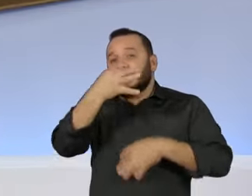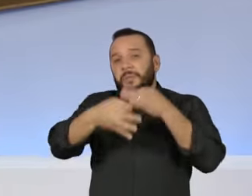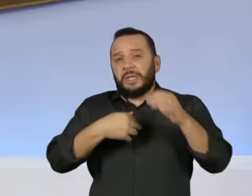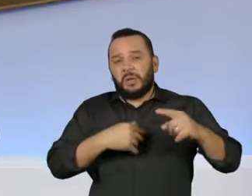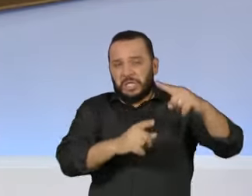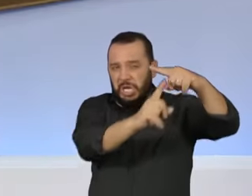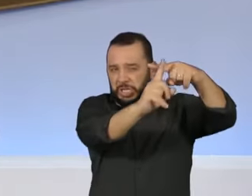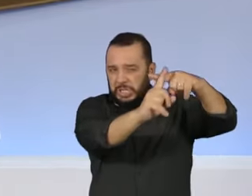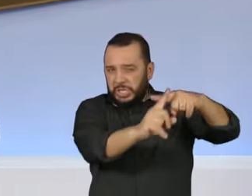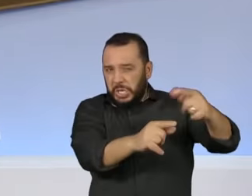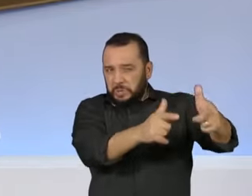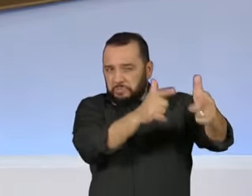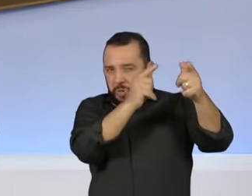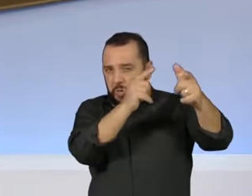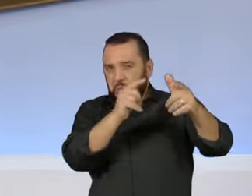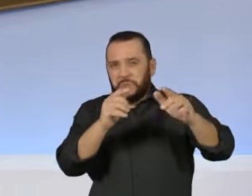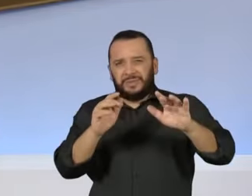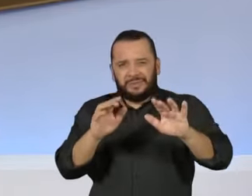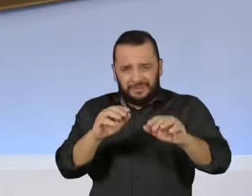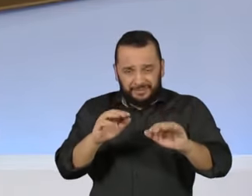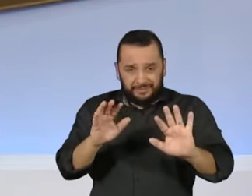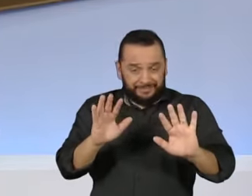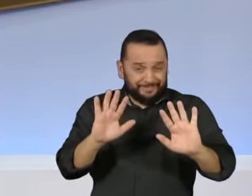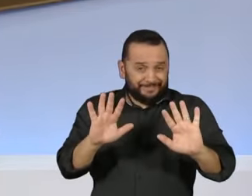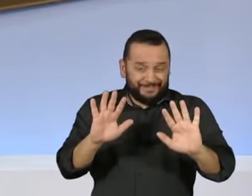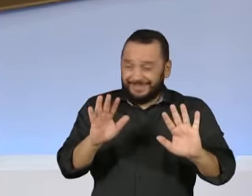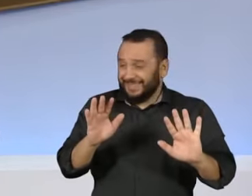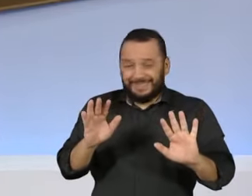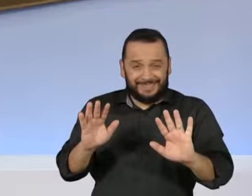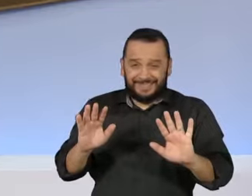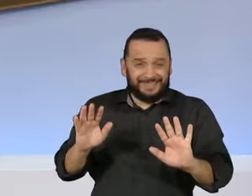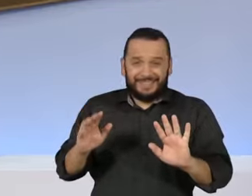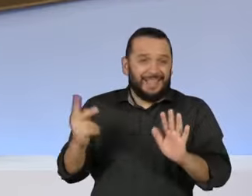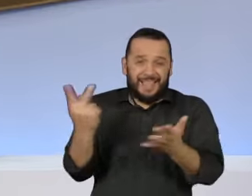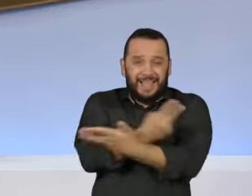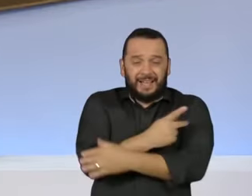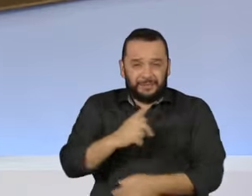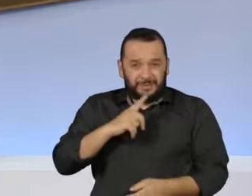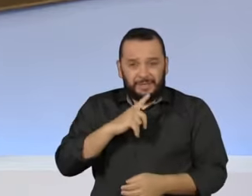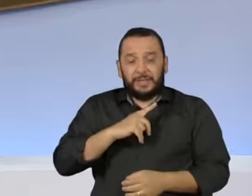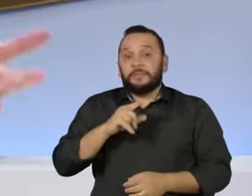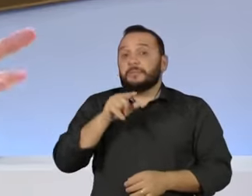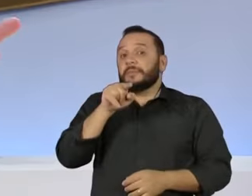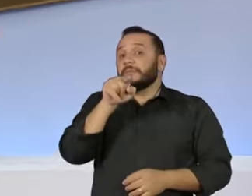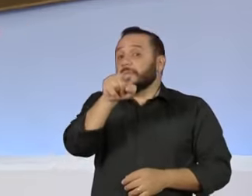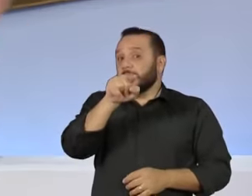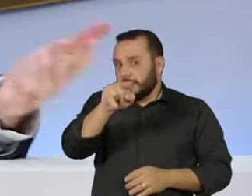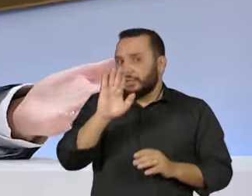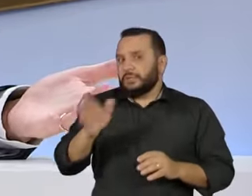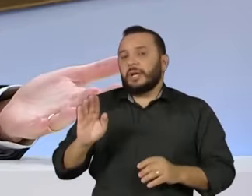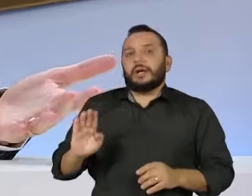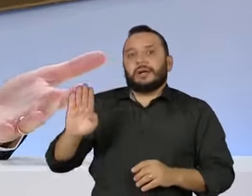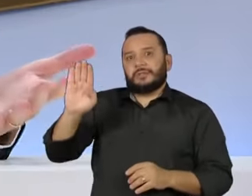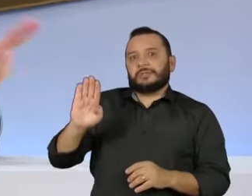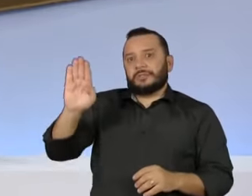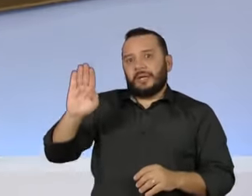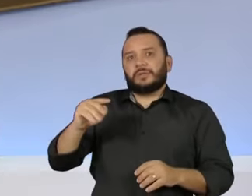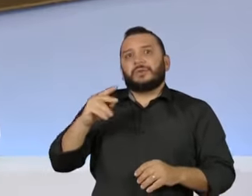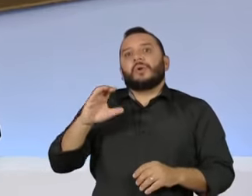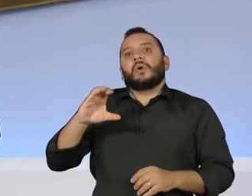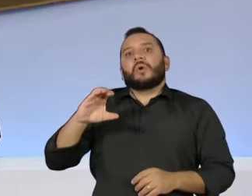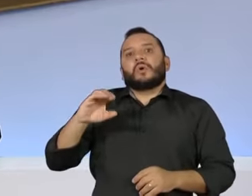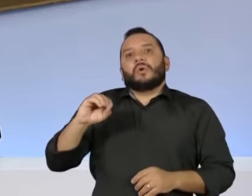flagrantemente errado. Mas é um erro recorrente. A geração do senhor encarou o Collor, 30 anos antes. 30 anos do Collor,